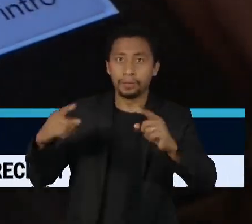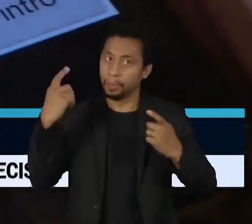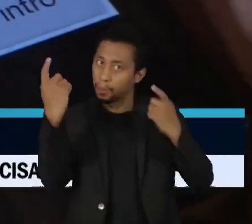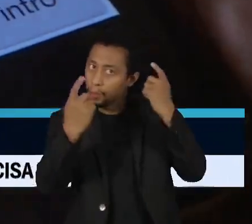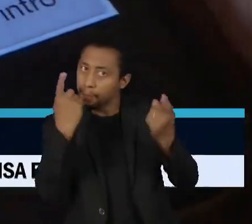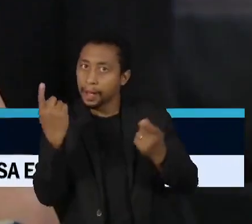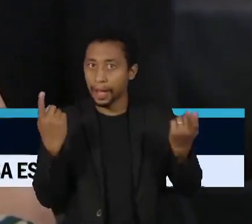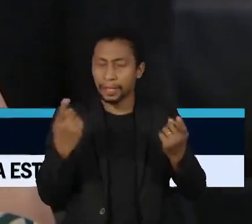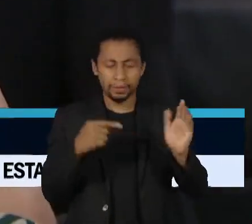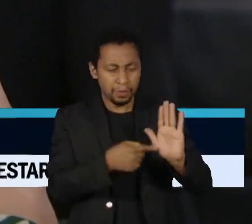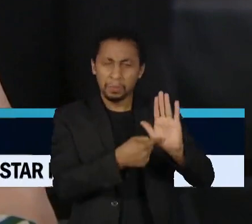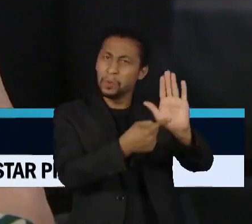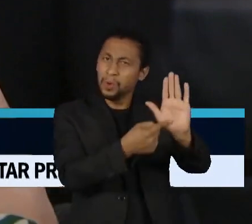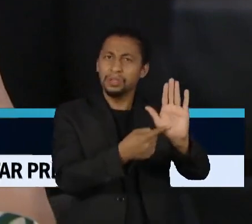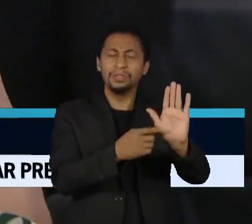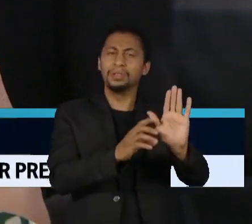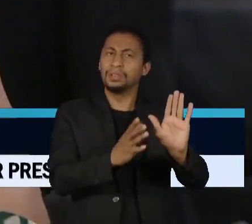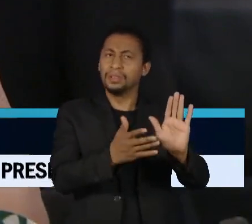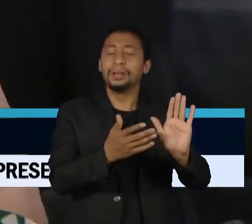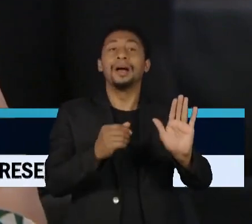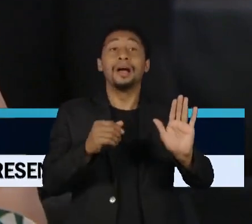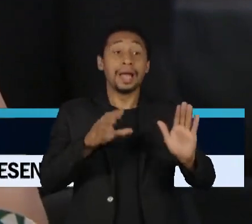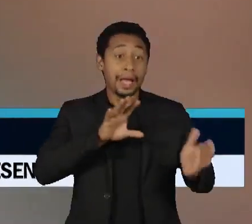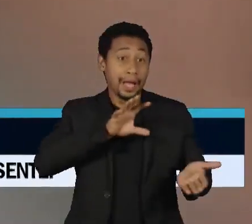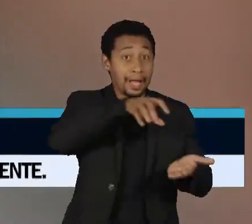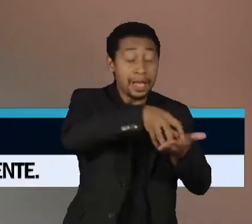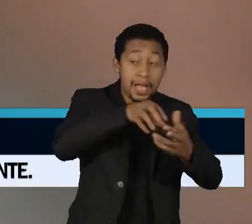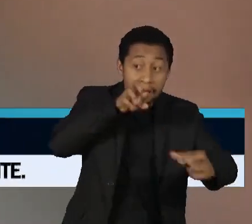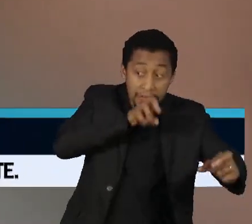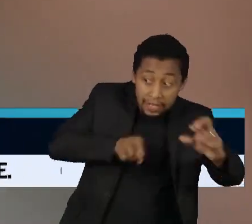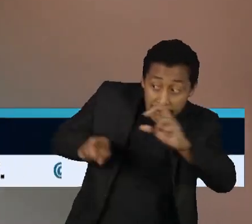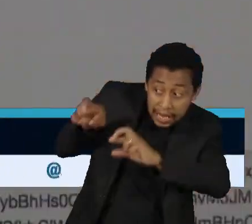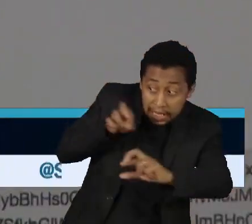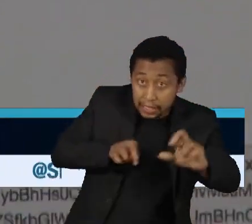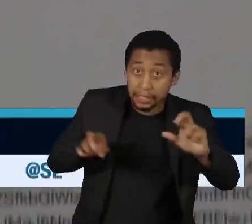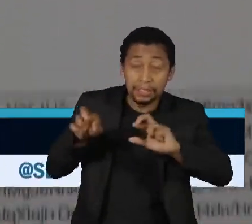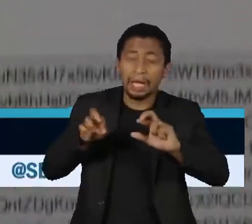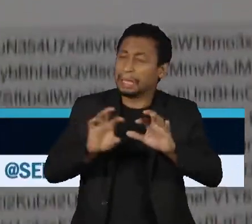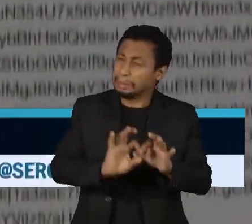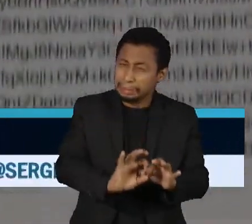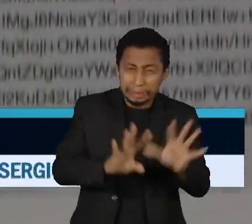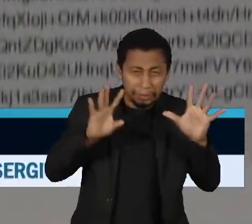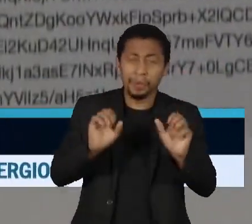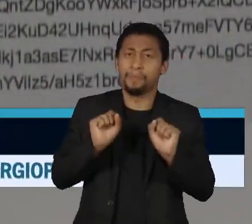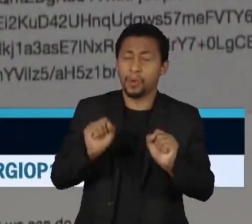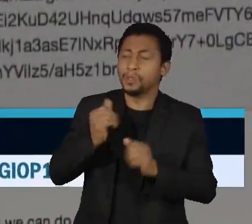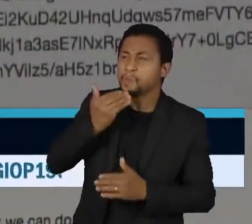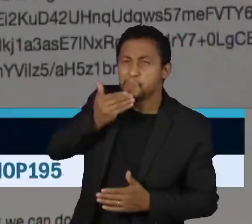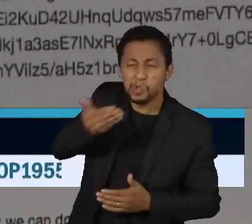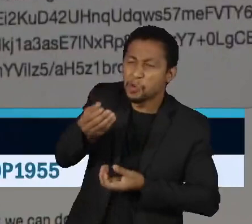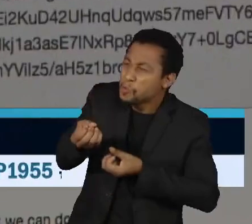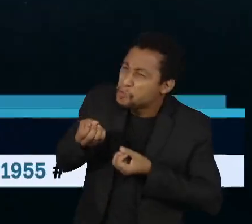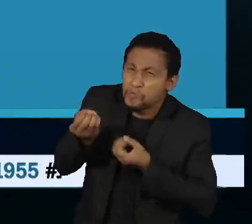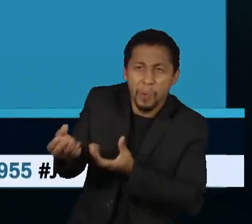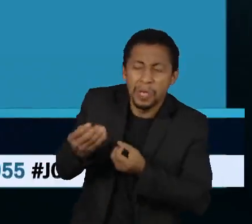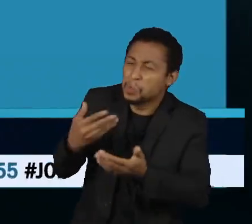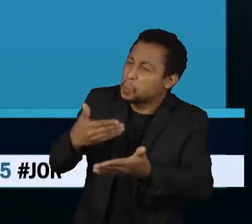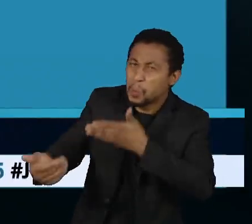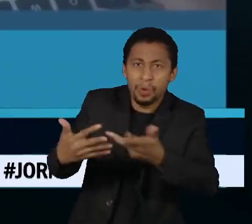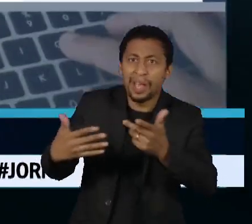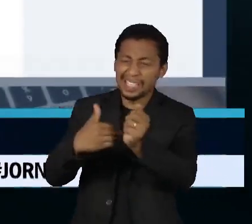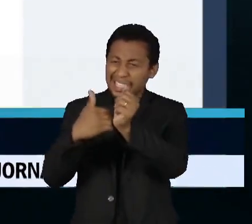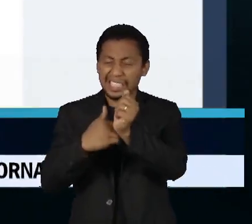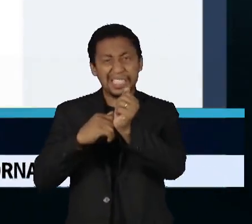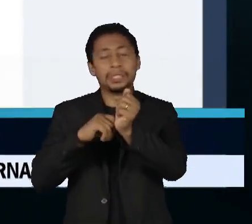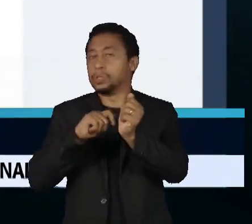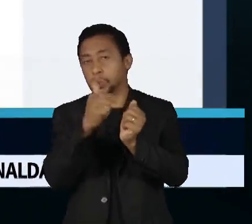prevê muita liberdade ao órgão que vai fiscalizar as redes, que poderia pedir dados enviados de forma criptografada. O WhatsApp,